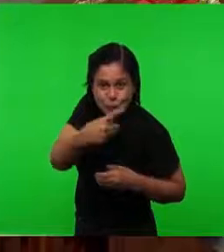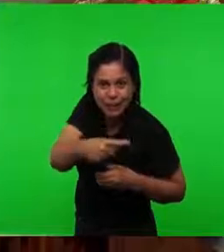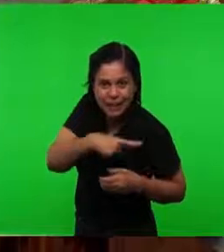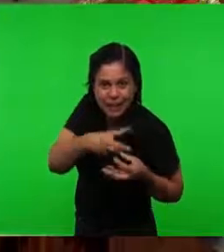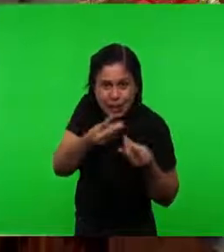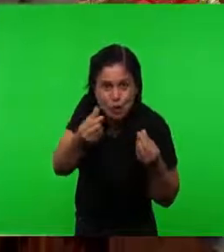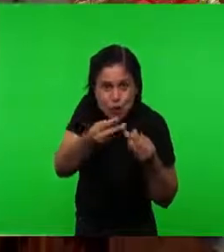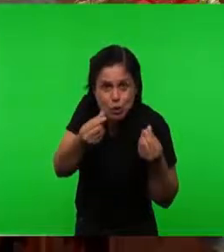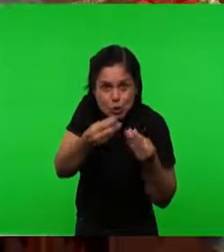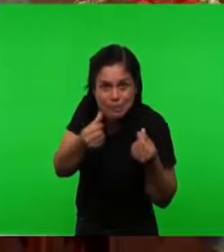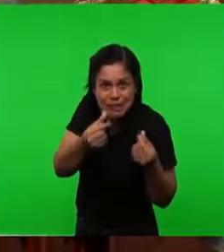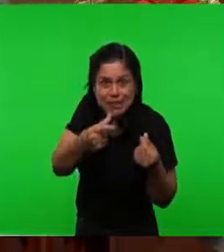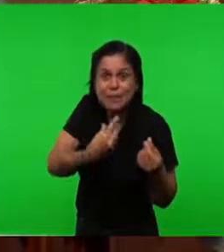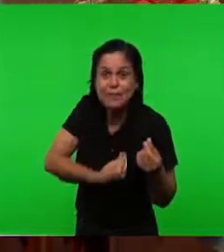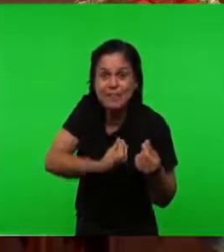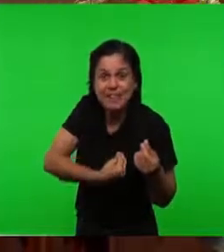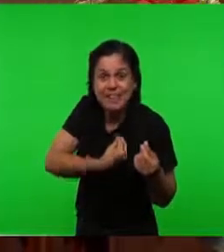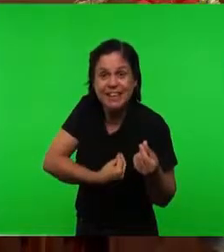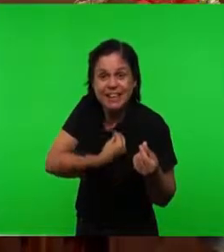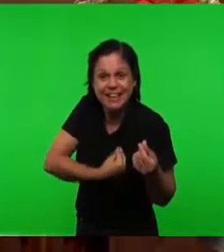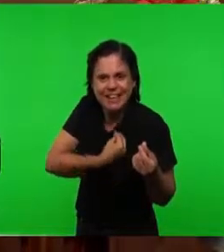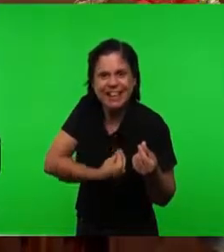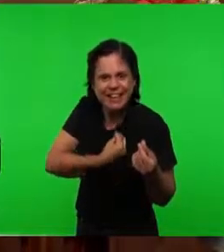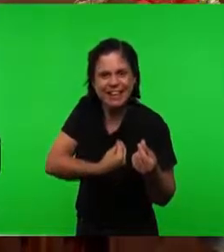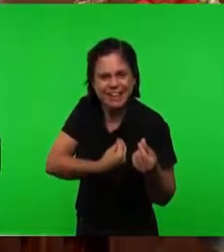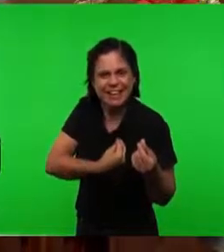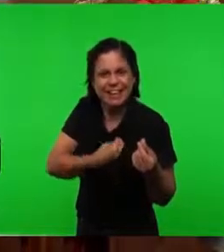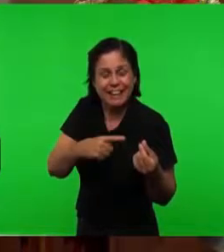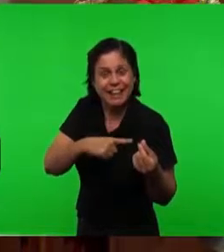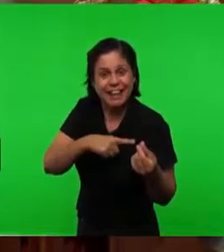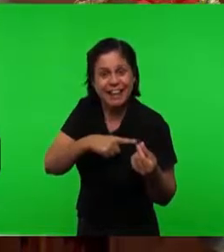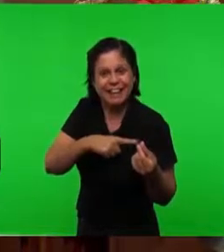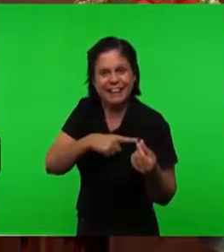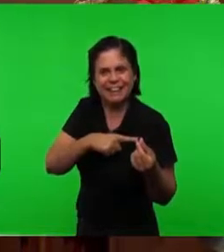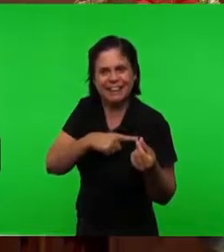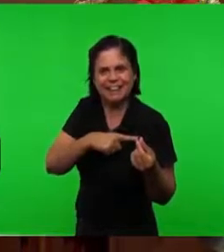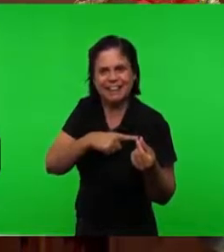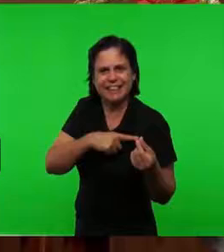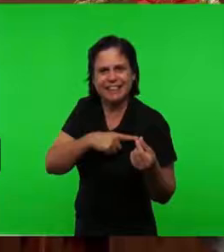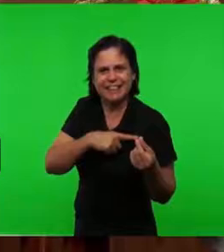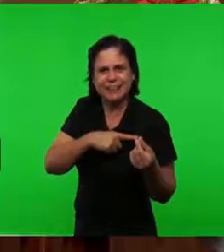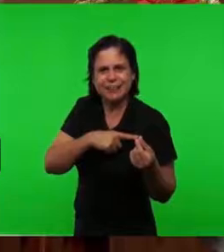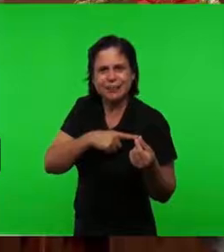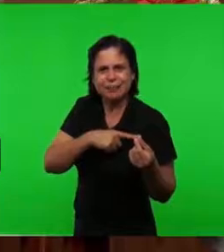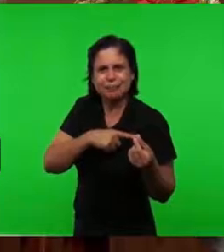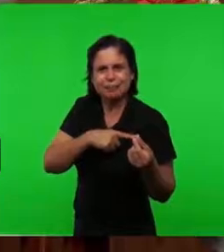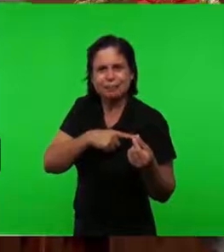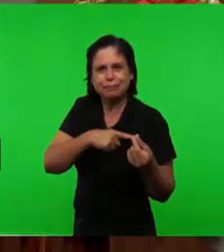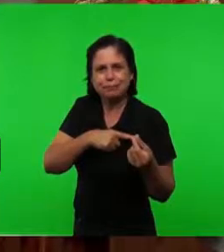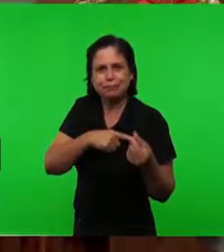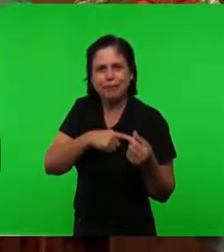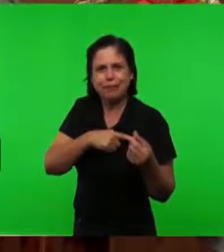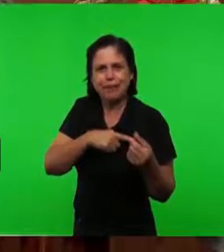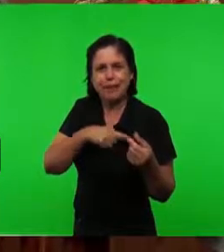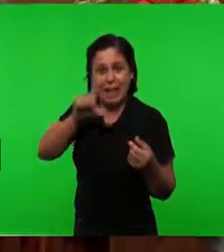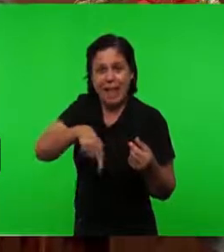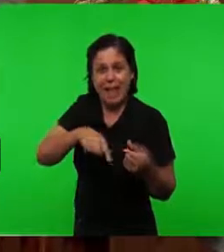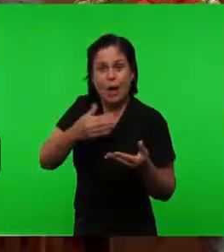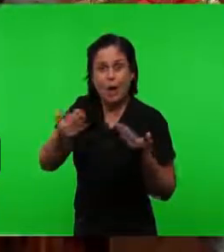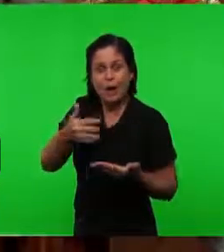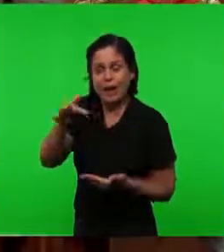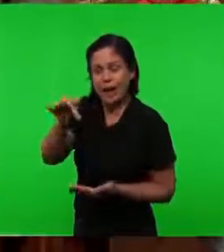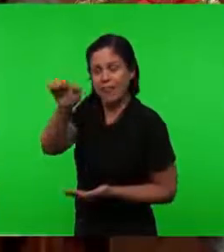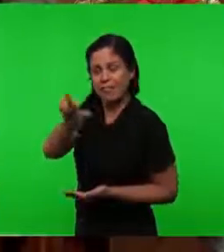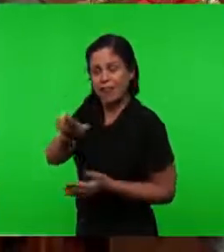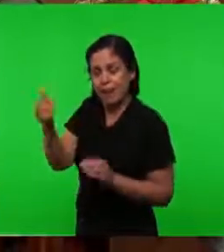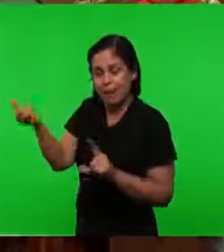dentro Que estão Latentes Que tem vida Latente É a fé profética